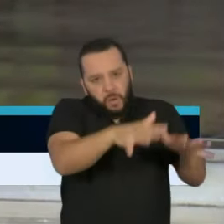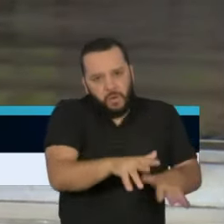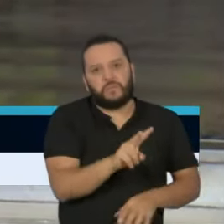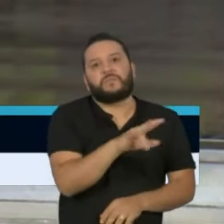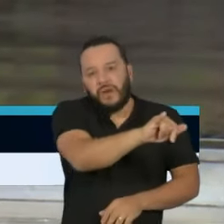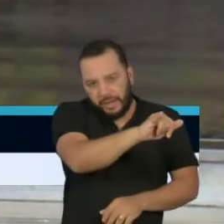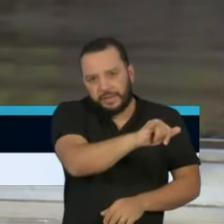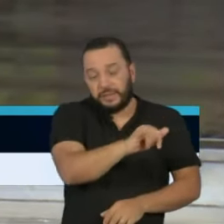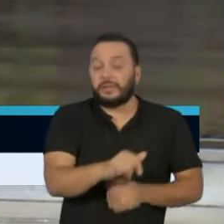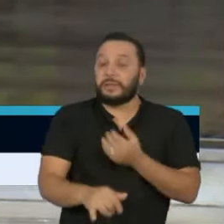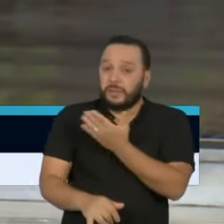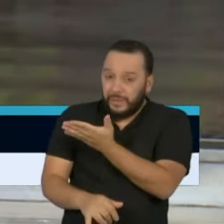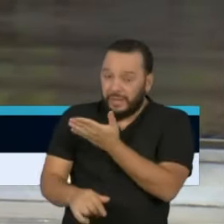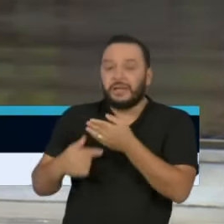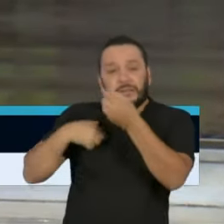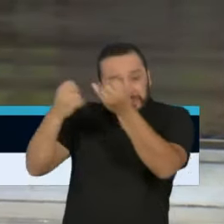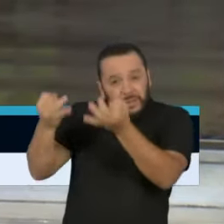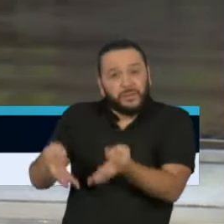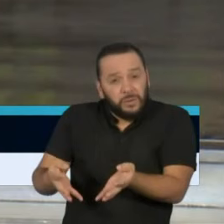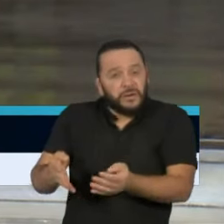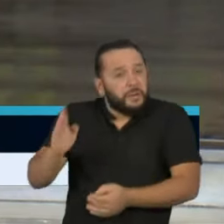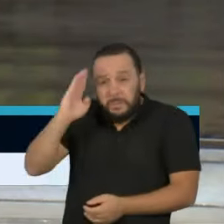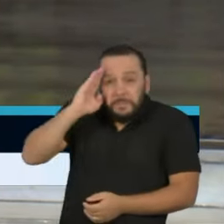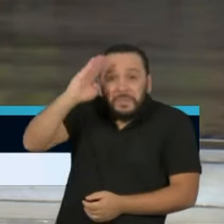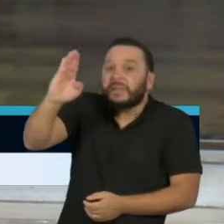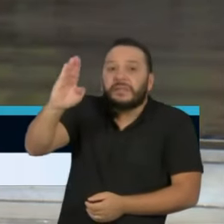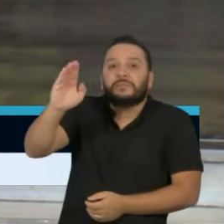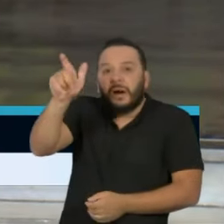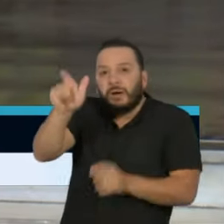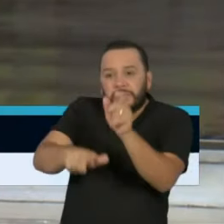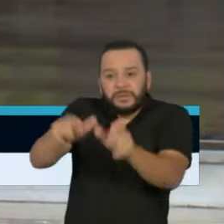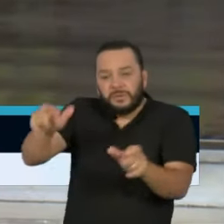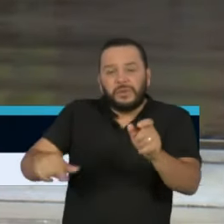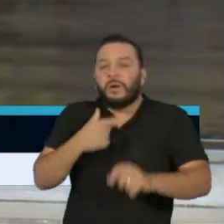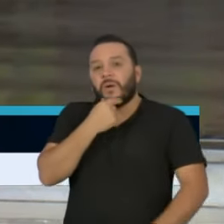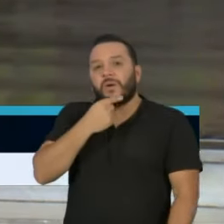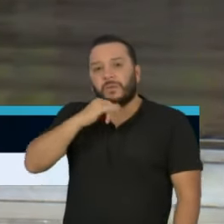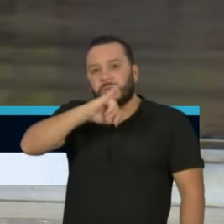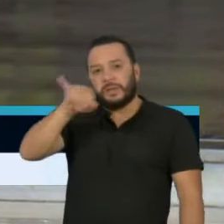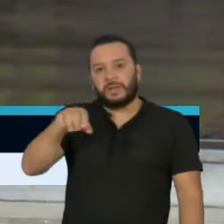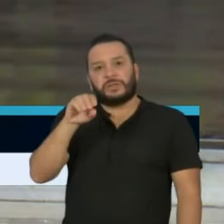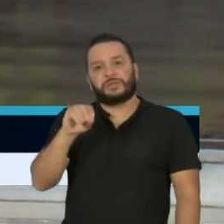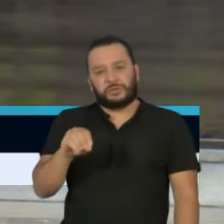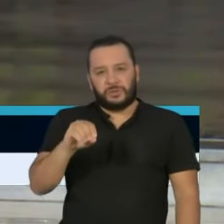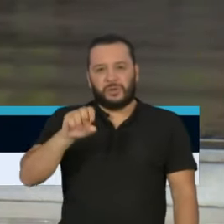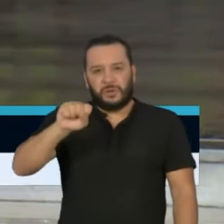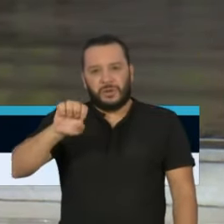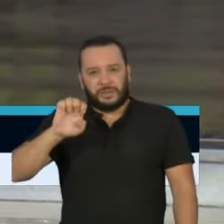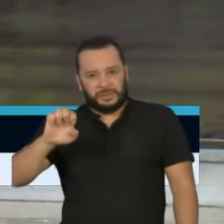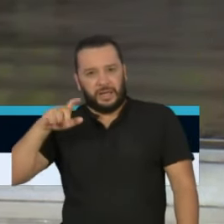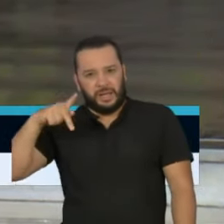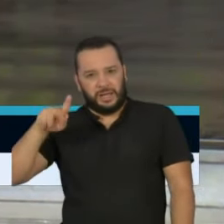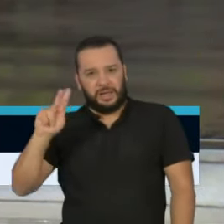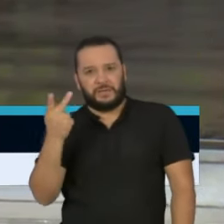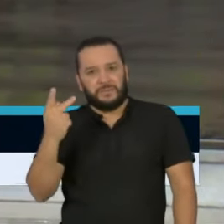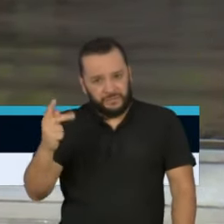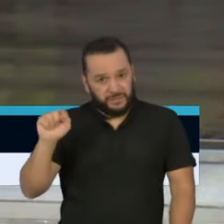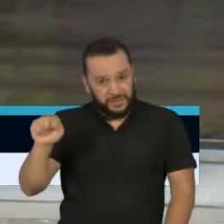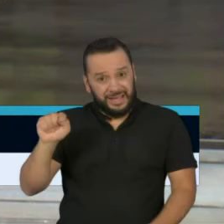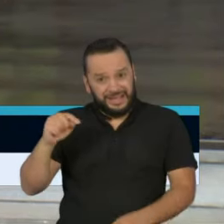Economia. Será que Joseph Stiglitz, prêmio Nobel de Economia, também está errado?